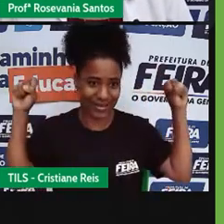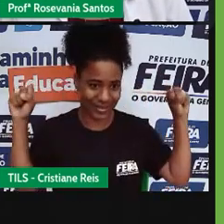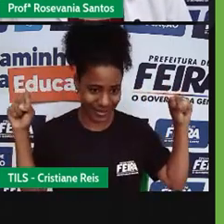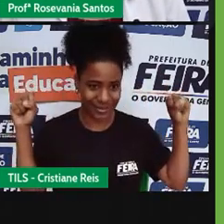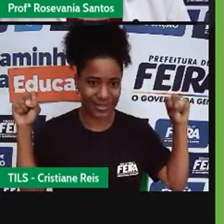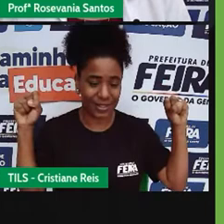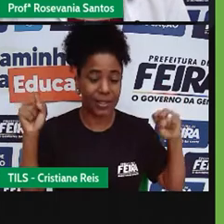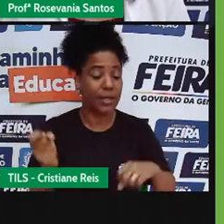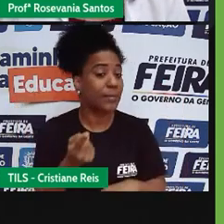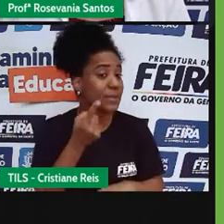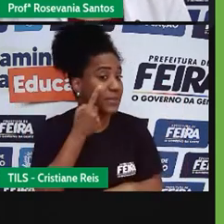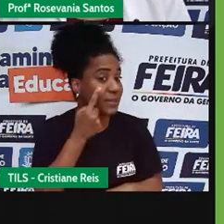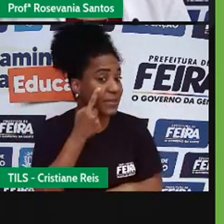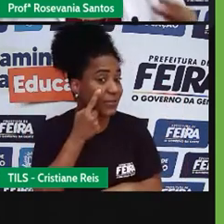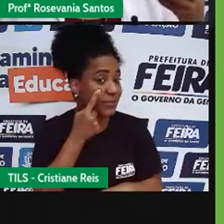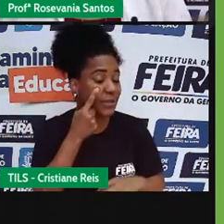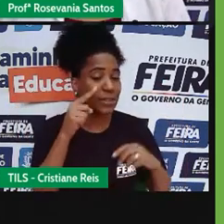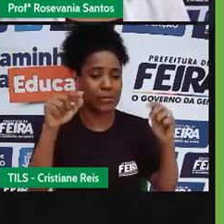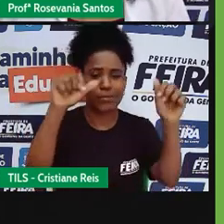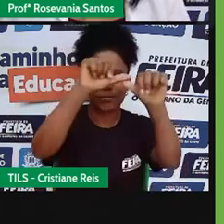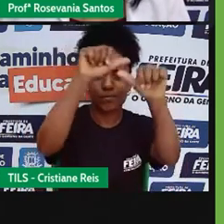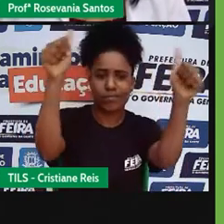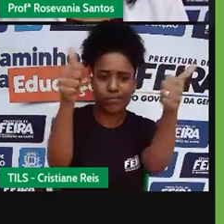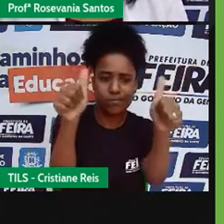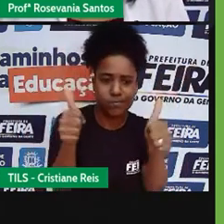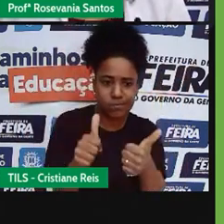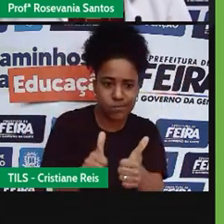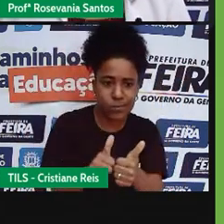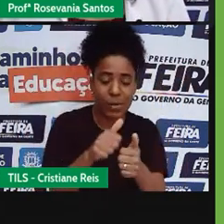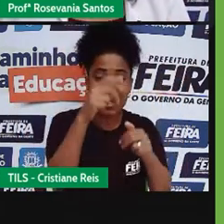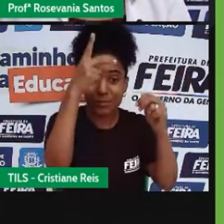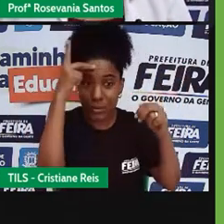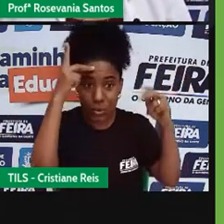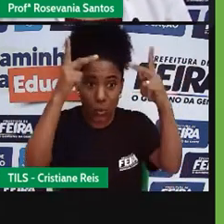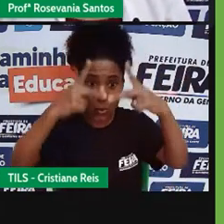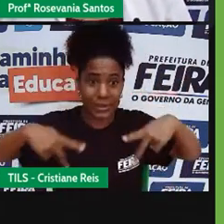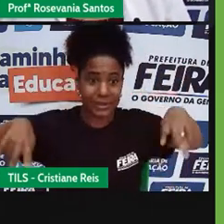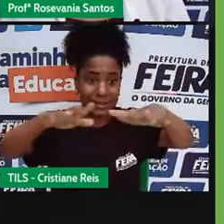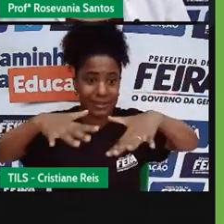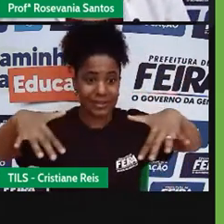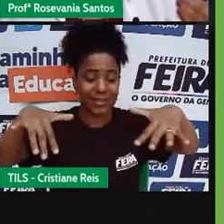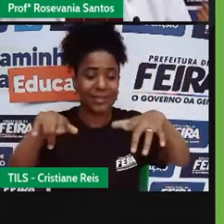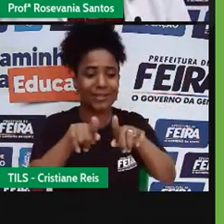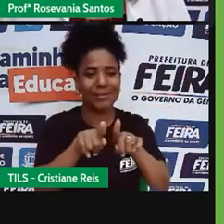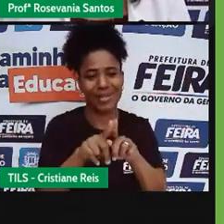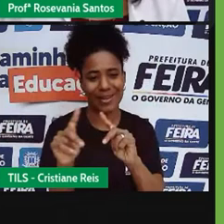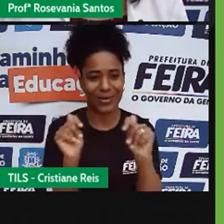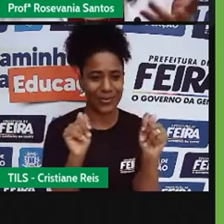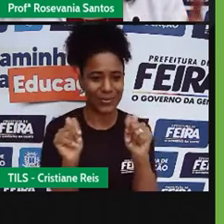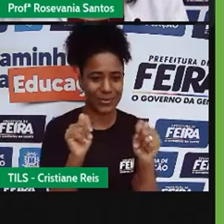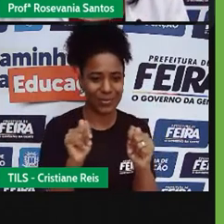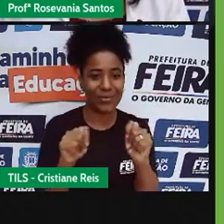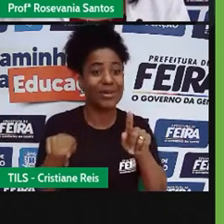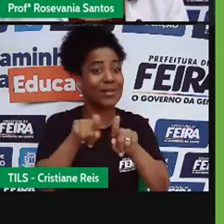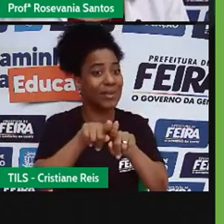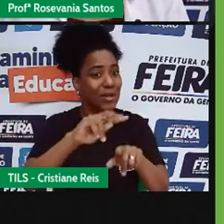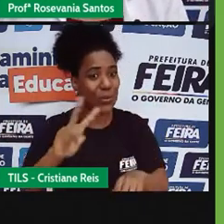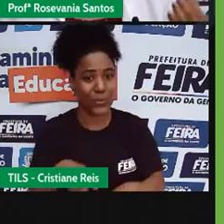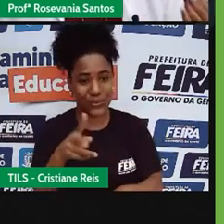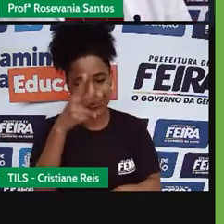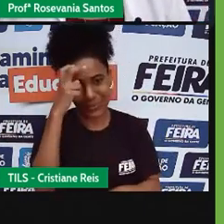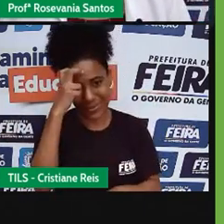é levar em consideração os aspectos físicos, alguns aspectos econômicos e alguns aspectos culturais. E foi baseada nesses